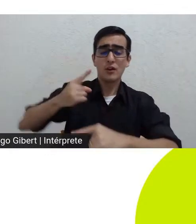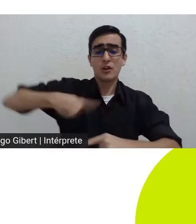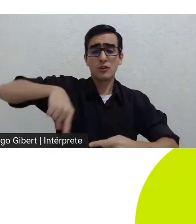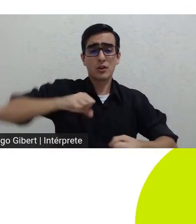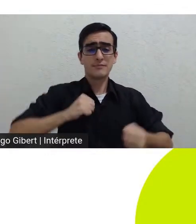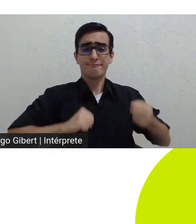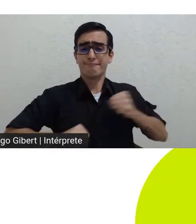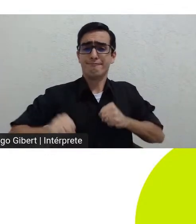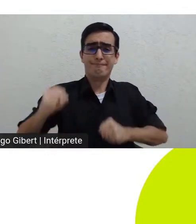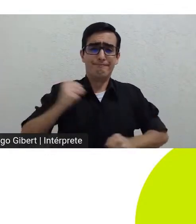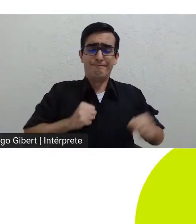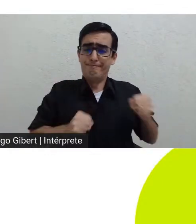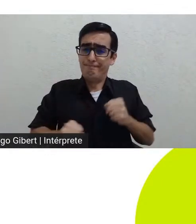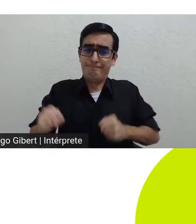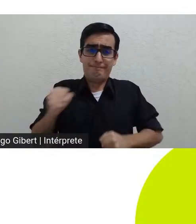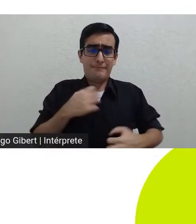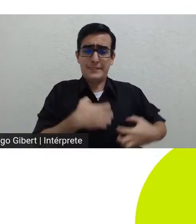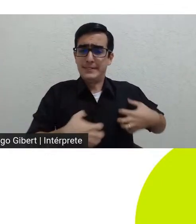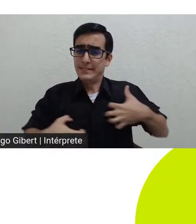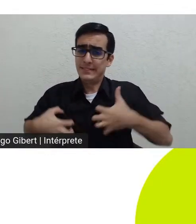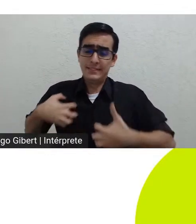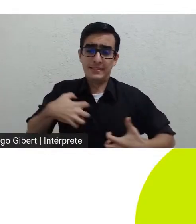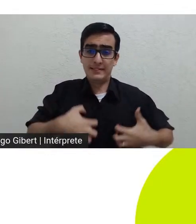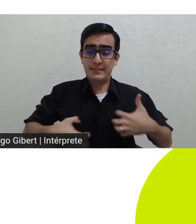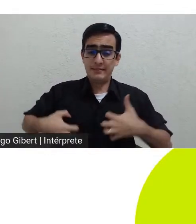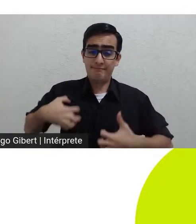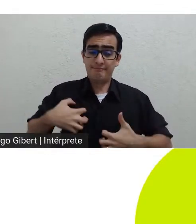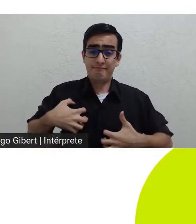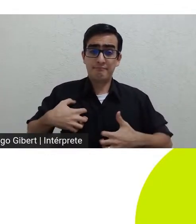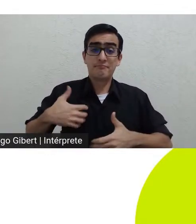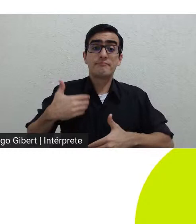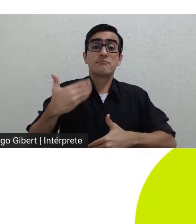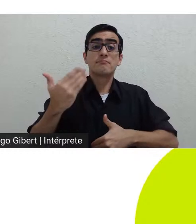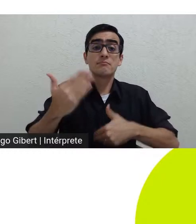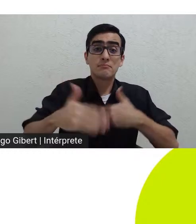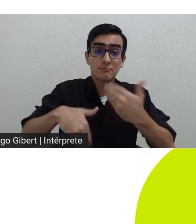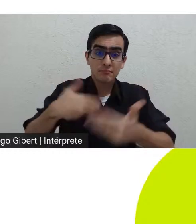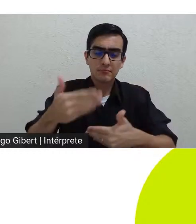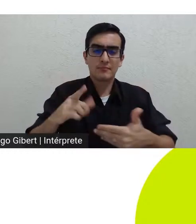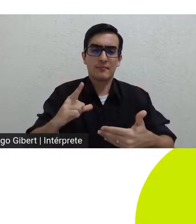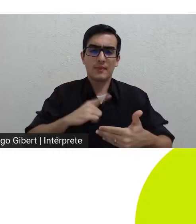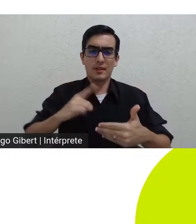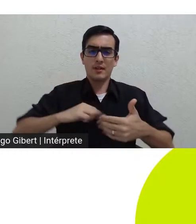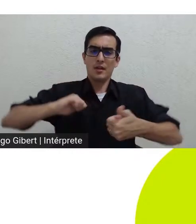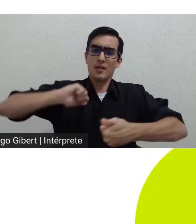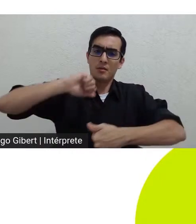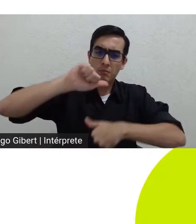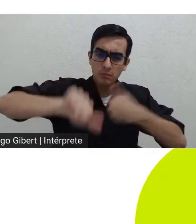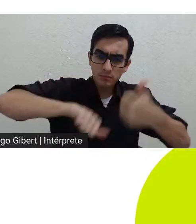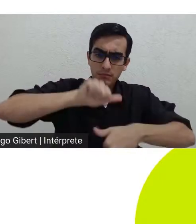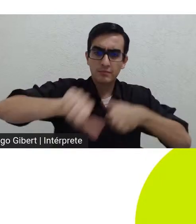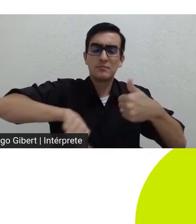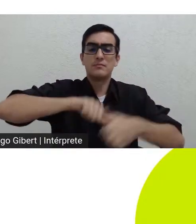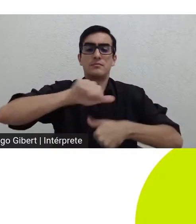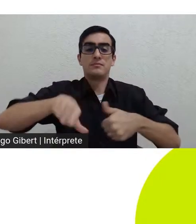mas que ao passarem por processos de elaboração transformação